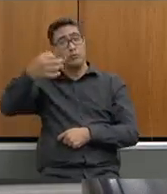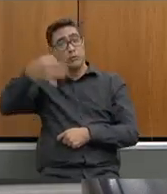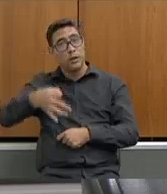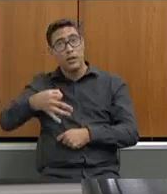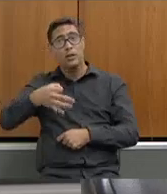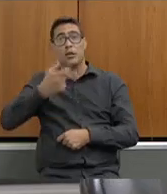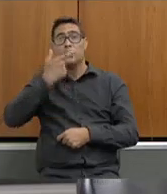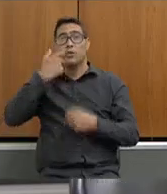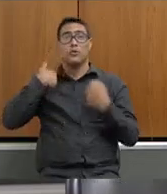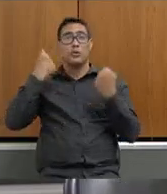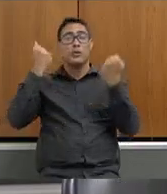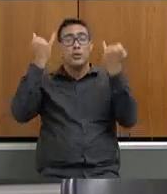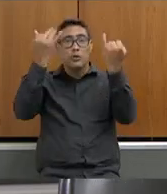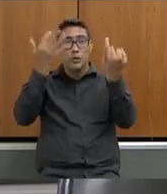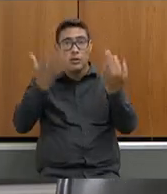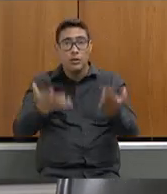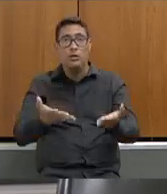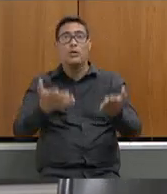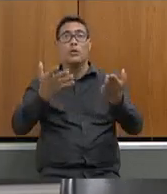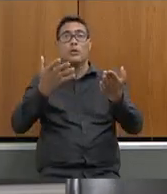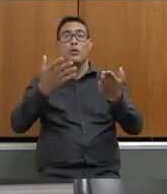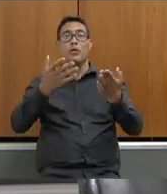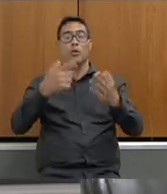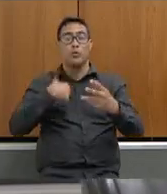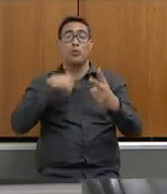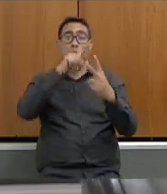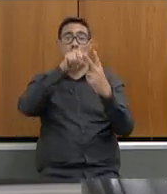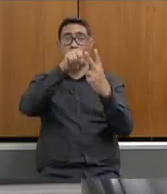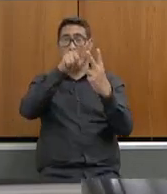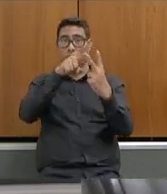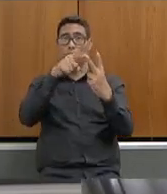aqui eu estou trazendo o senhor uma explicação sobre esses dois